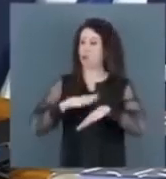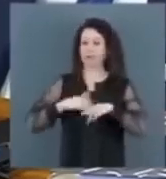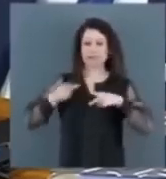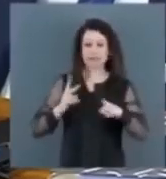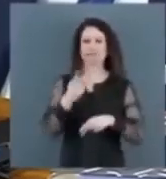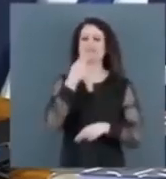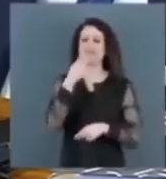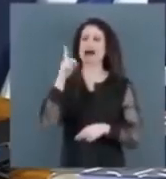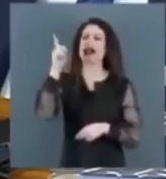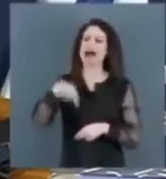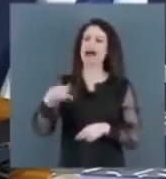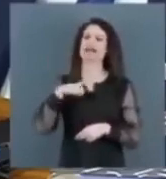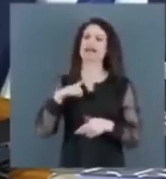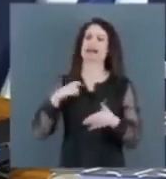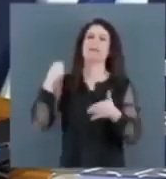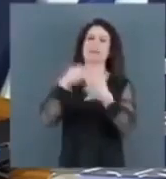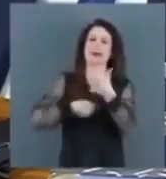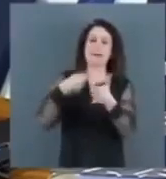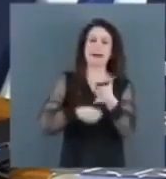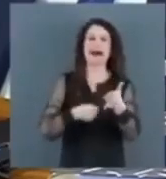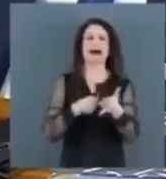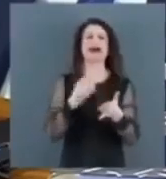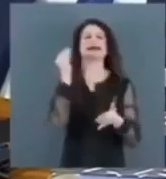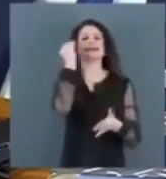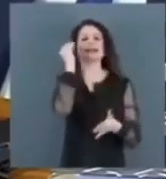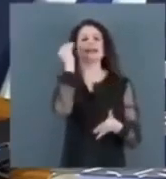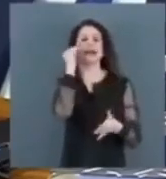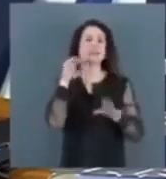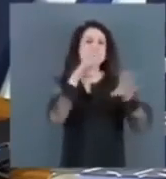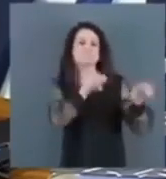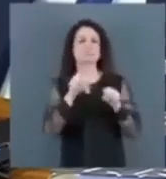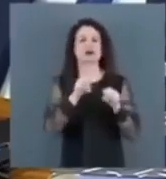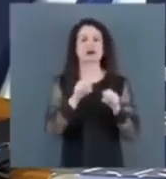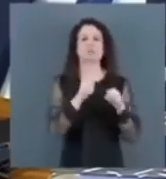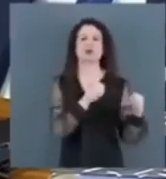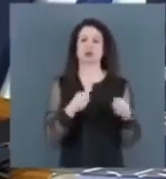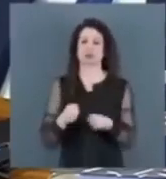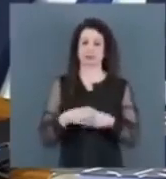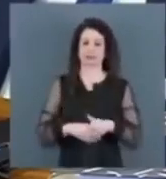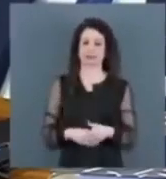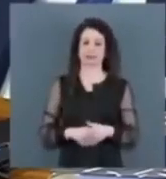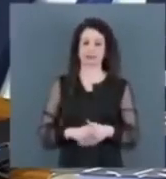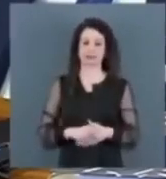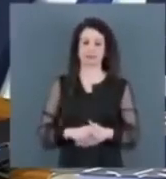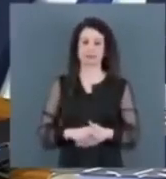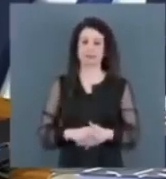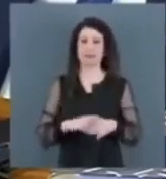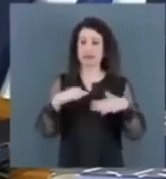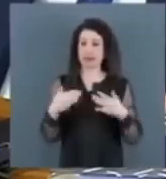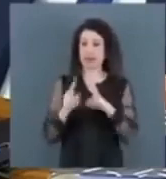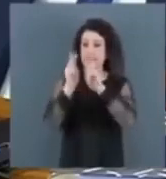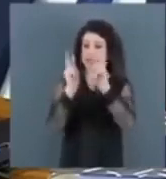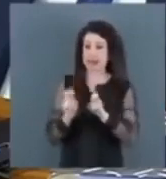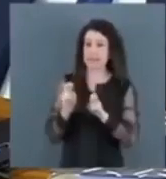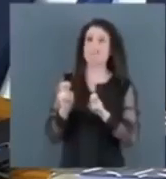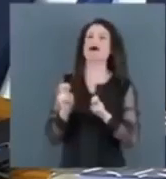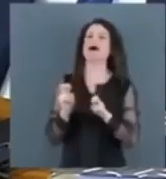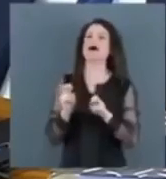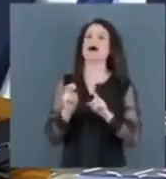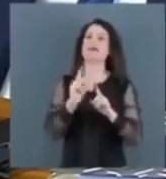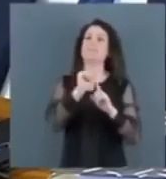depredação e a tentativa de tomar o poder. Bom, então nós temos aqui a questão da parada dos ônibus,